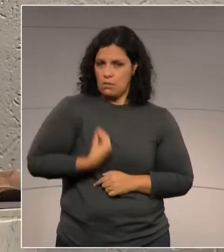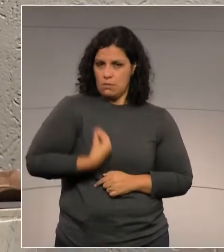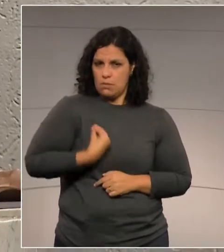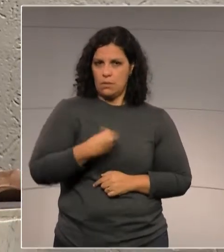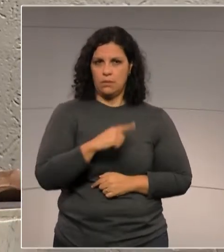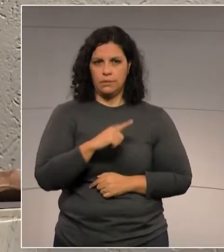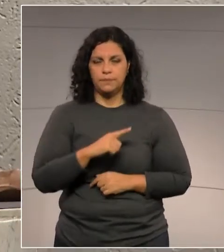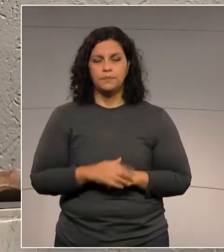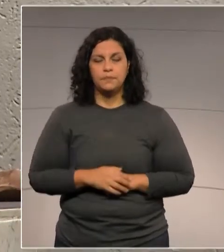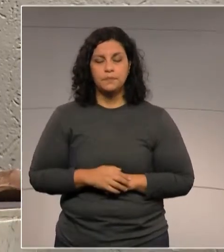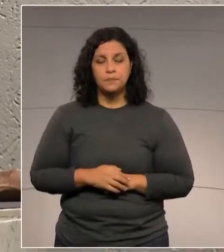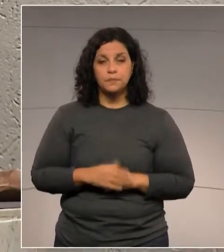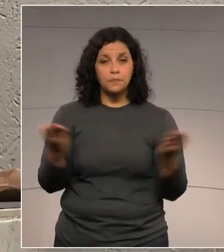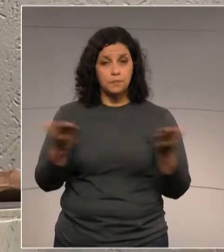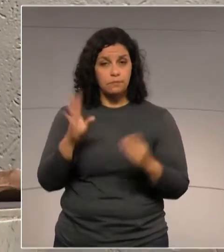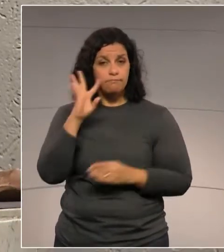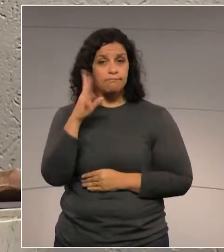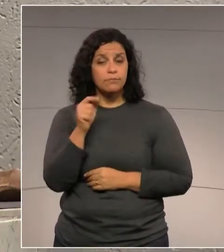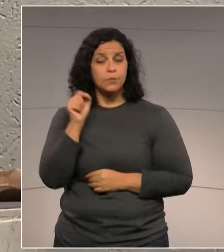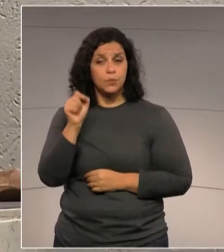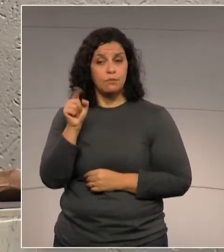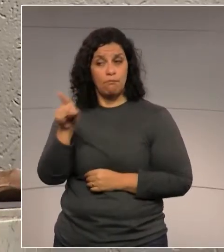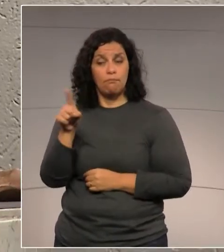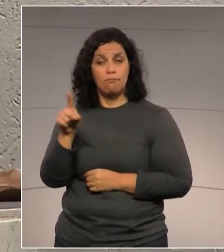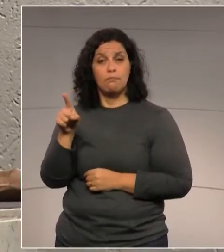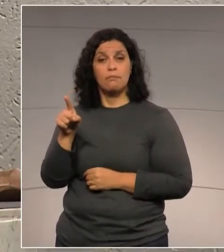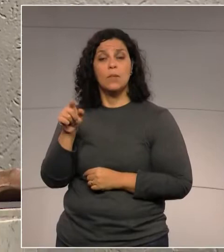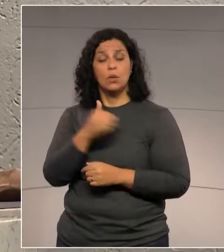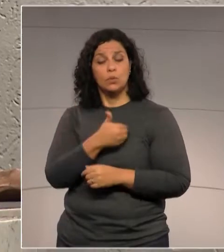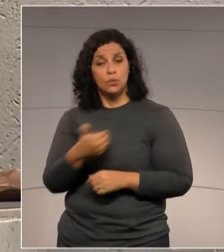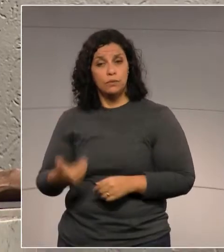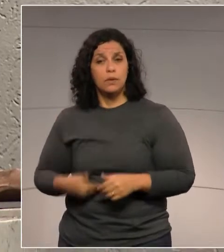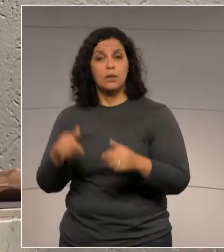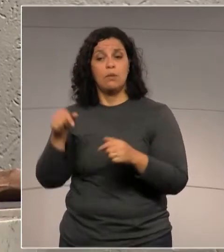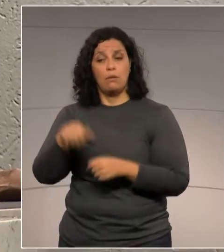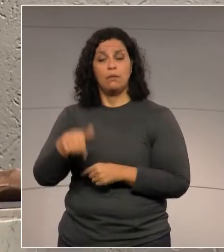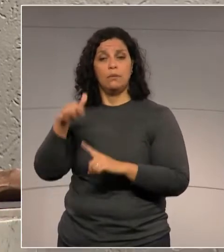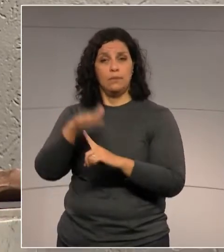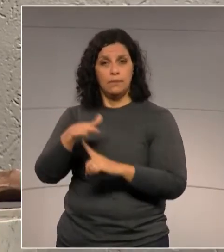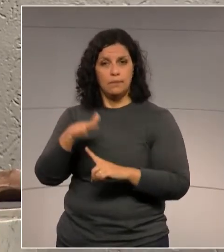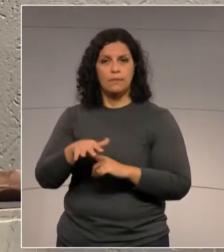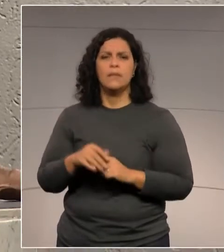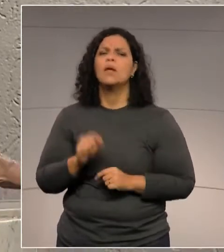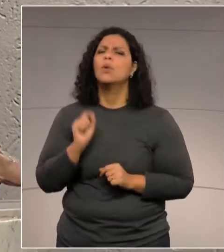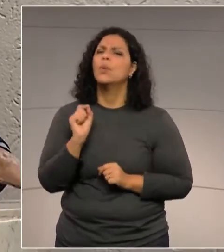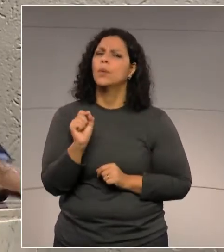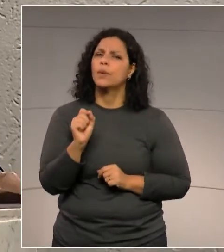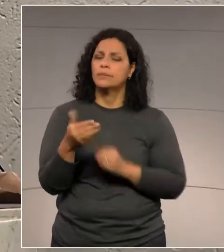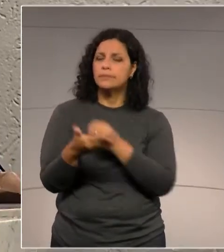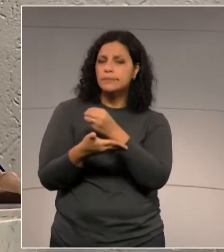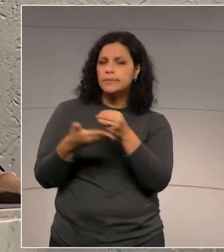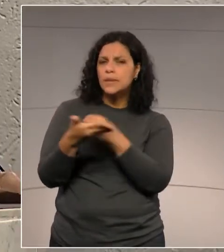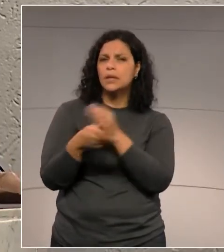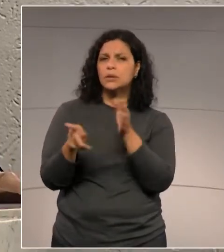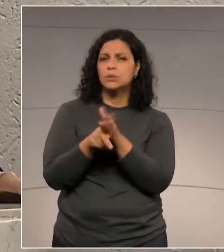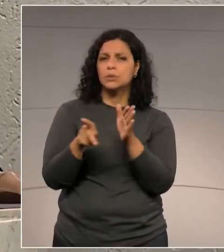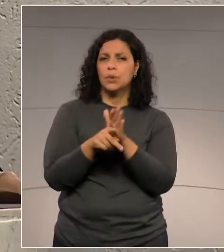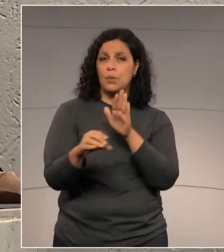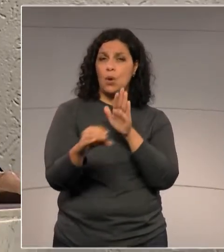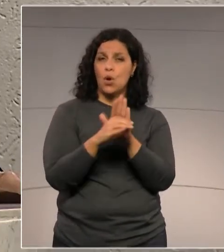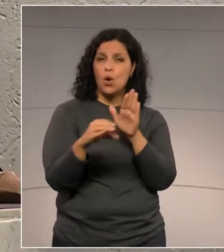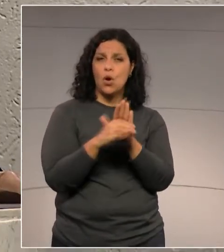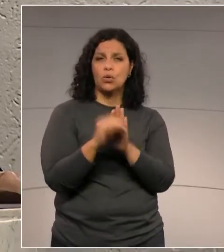E uma das decisões que foi tomada pelo governador do Estado foi de, com base no Código